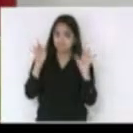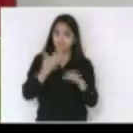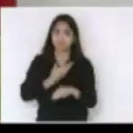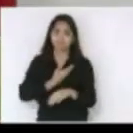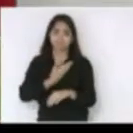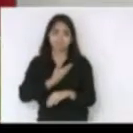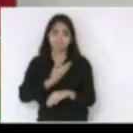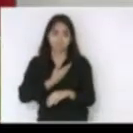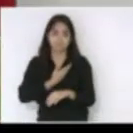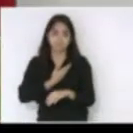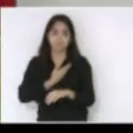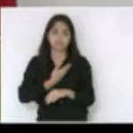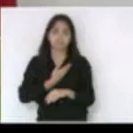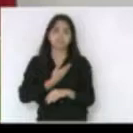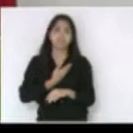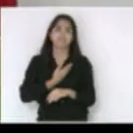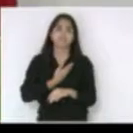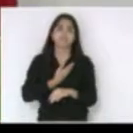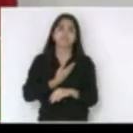amigos